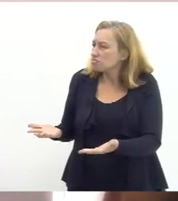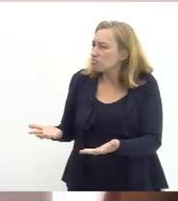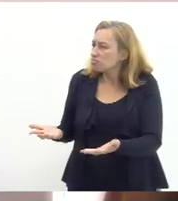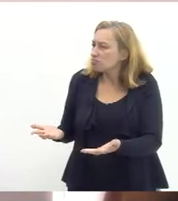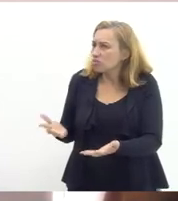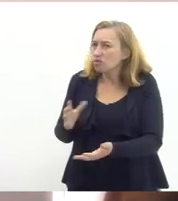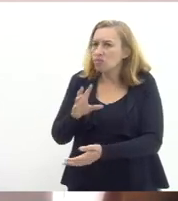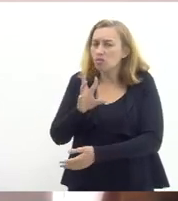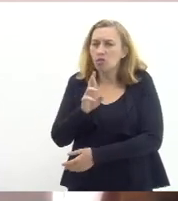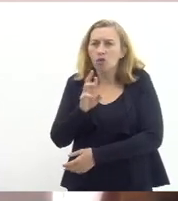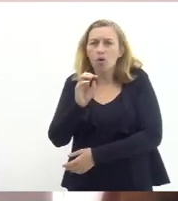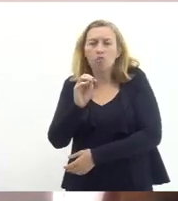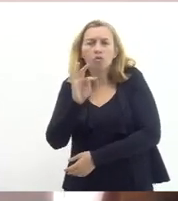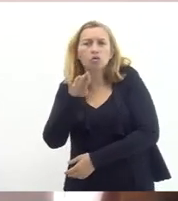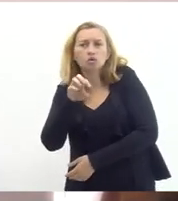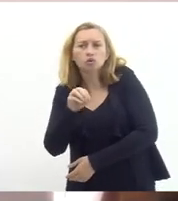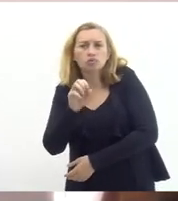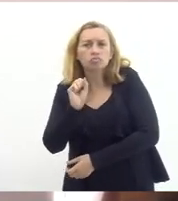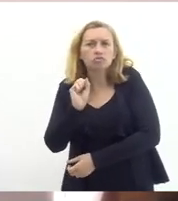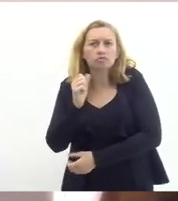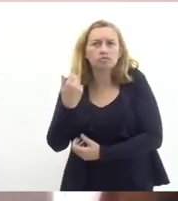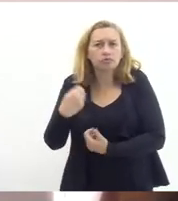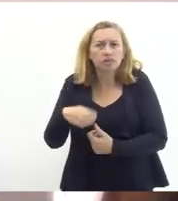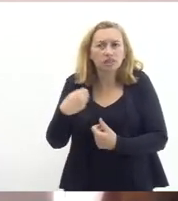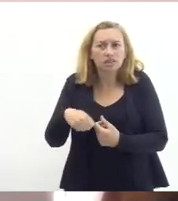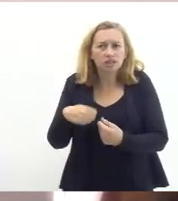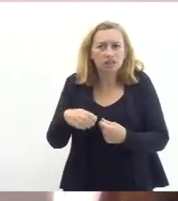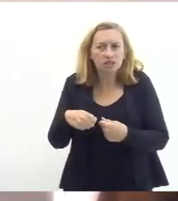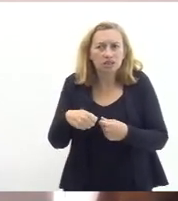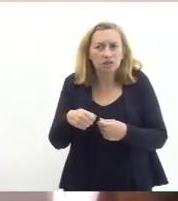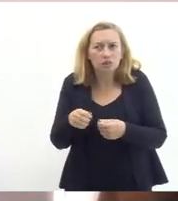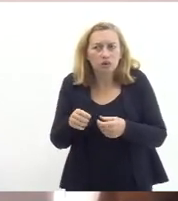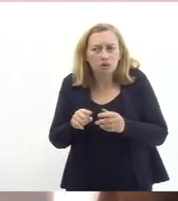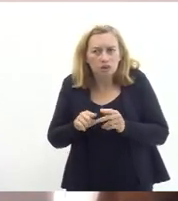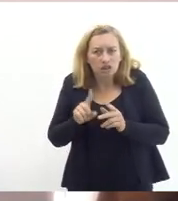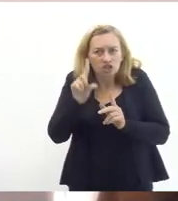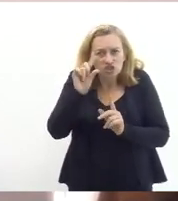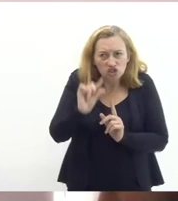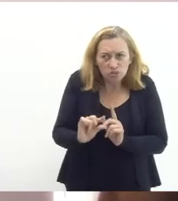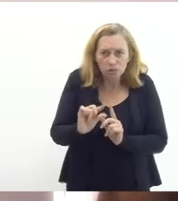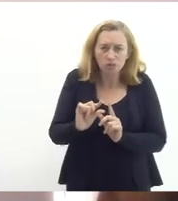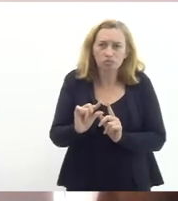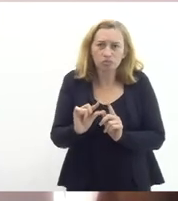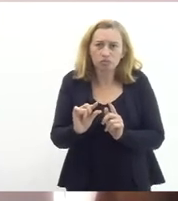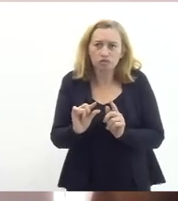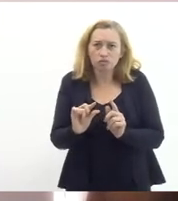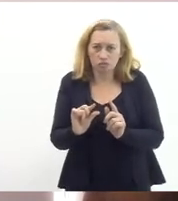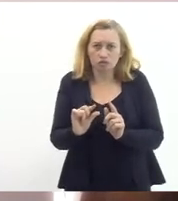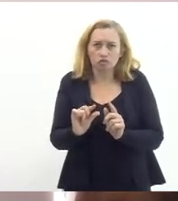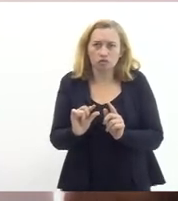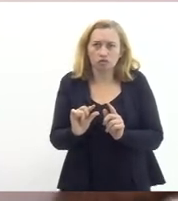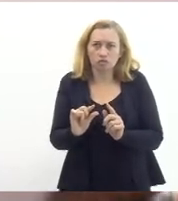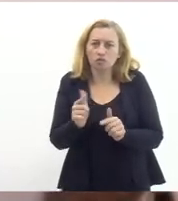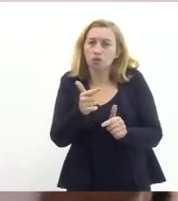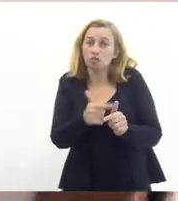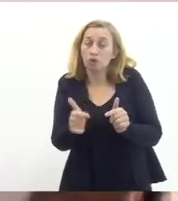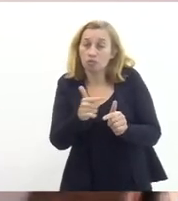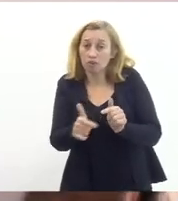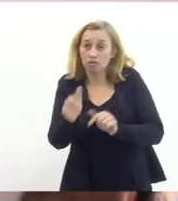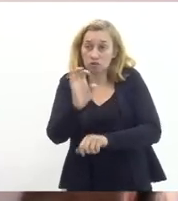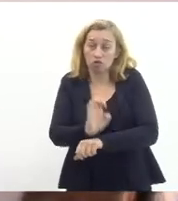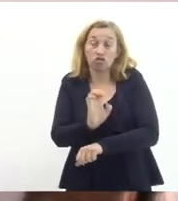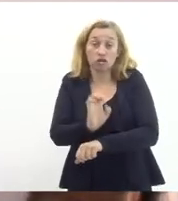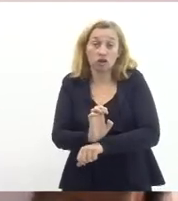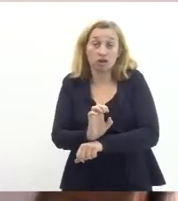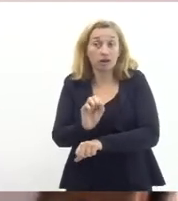robusto e era preciso enxugar o Estado era preciso diminuir o tamanho do Estado para que ele pudesse aí sim esse